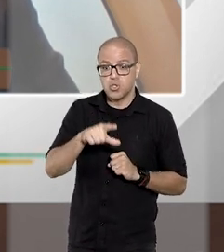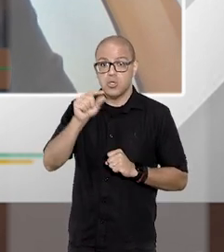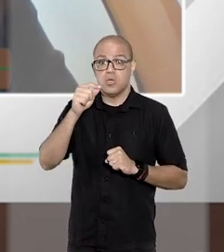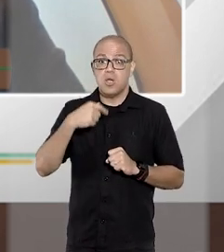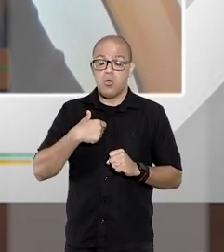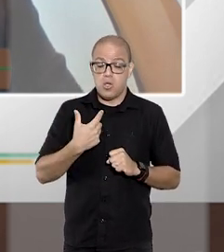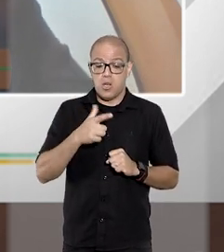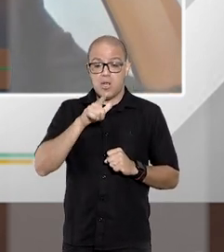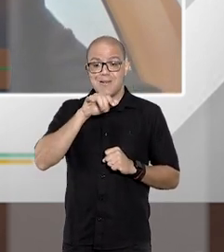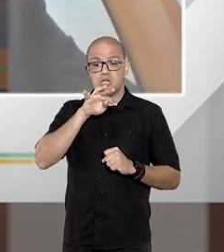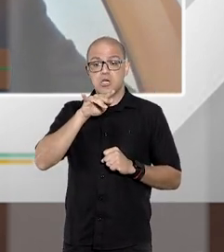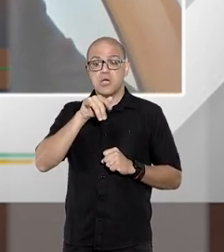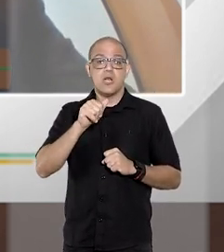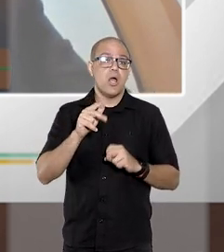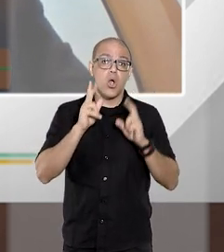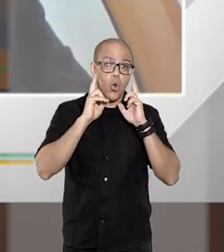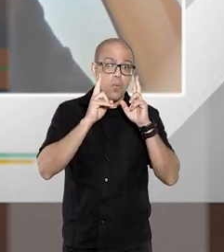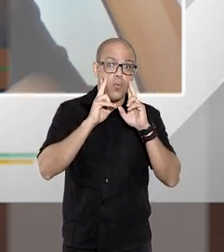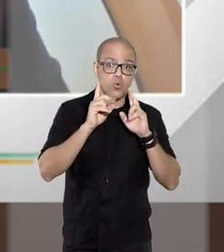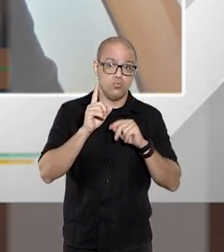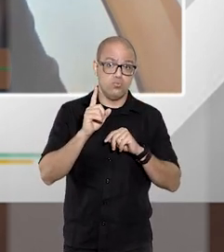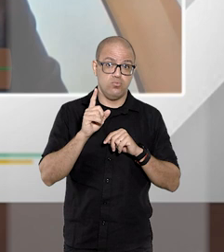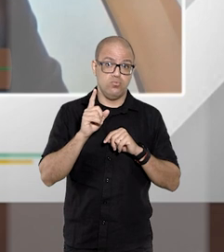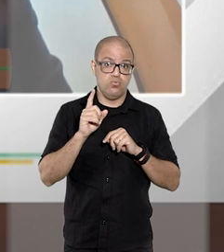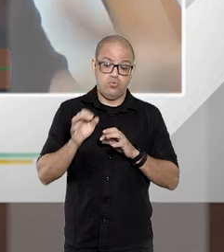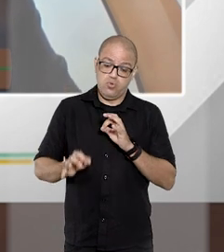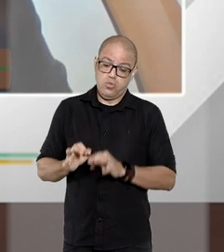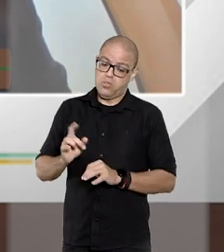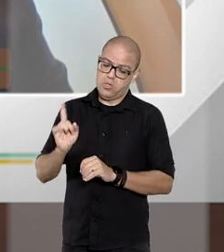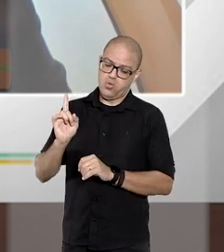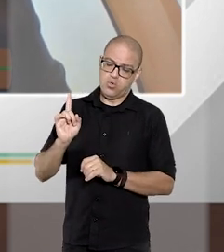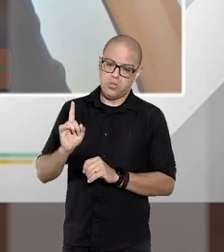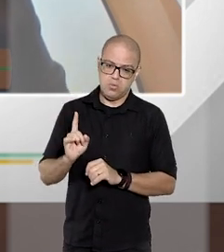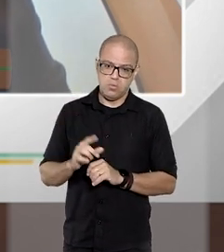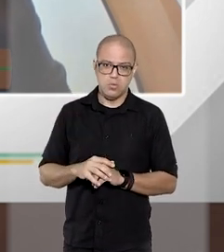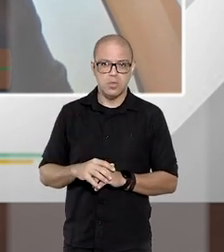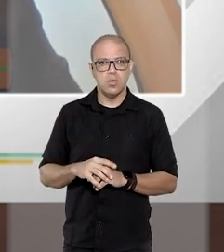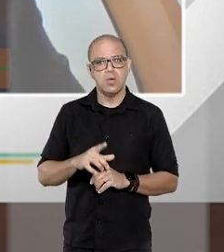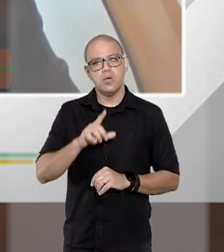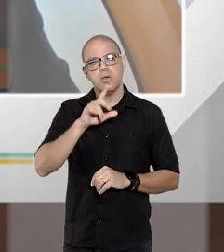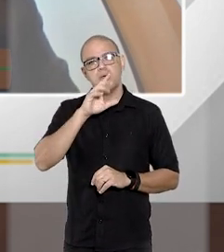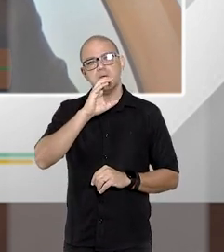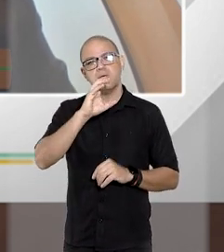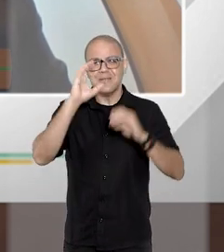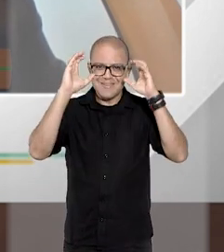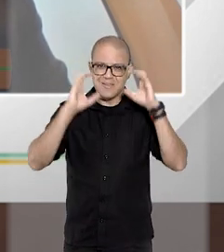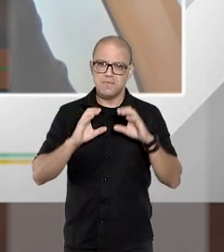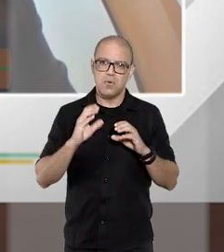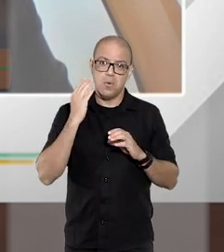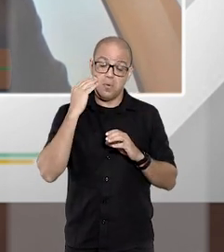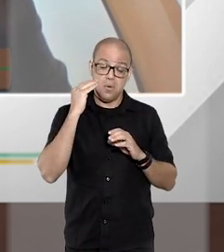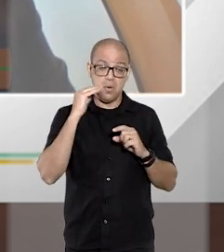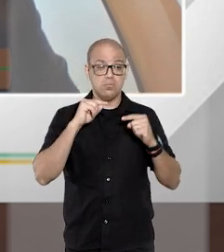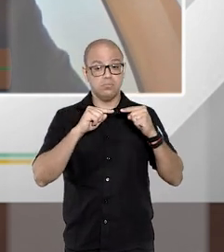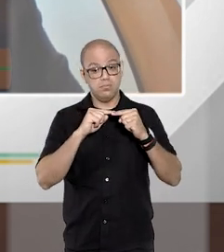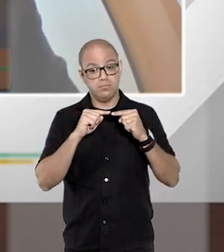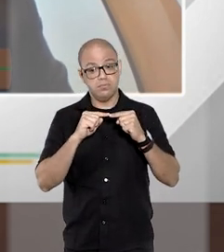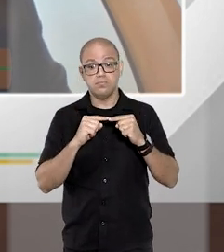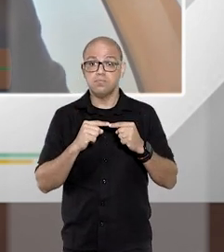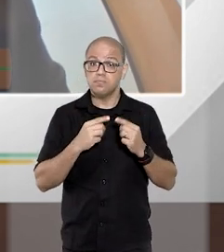pela não eu quero litigar na Justiça comum e não no Juizado no Juizado Cível vale esse entendimento